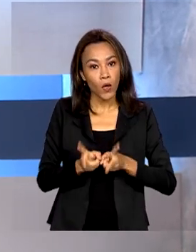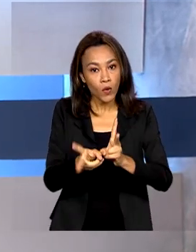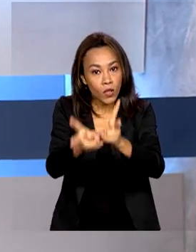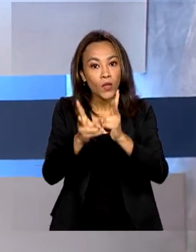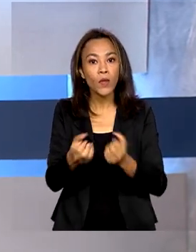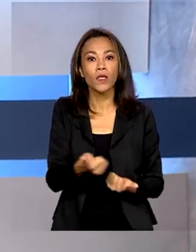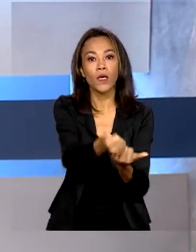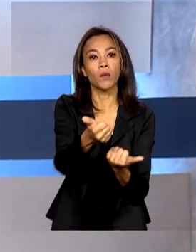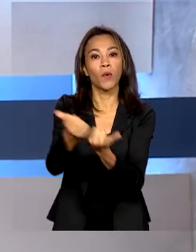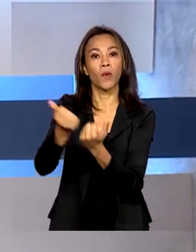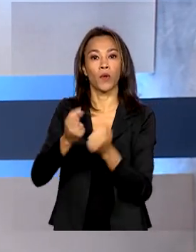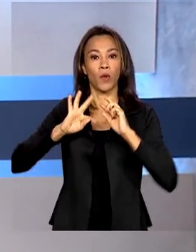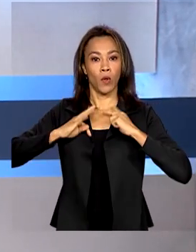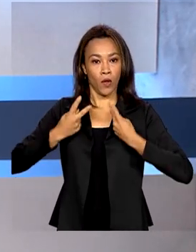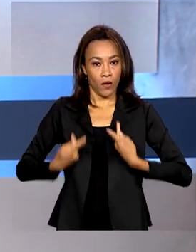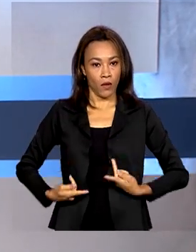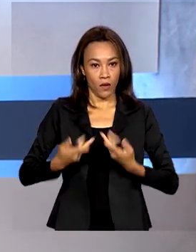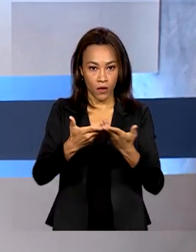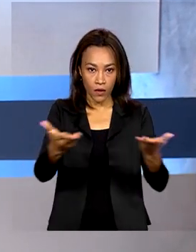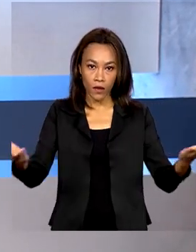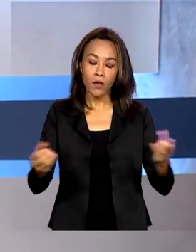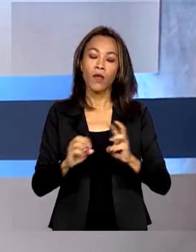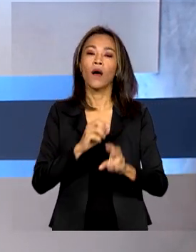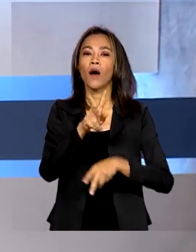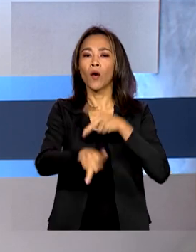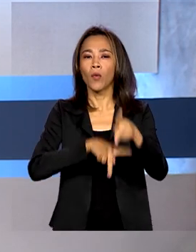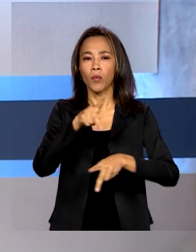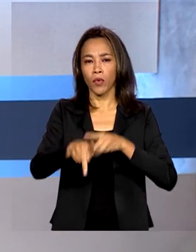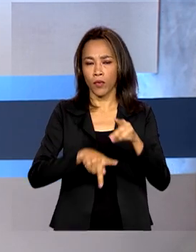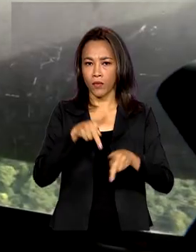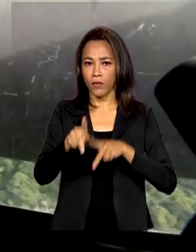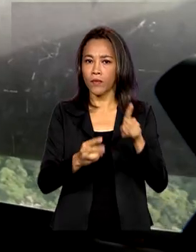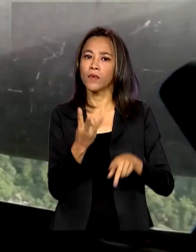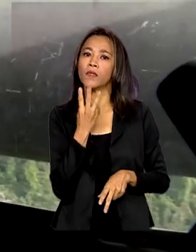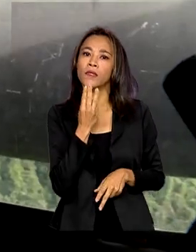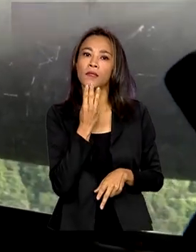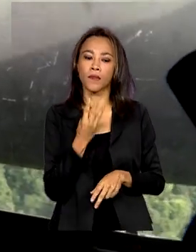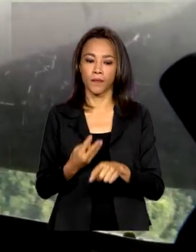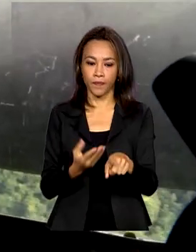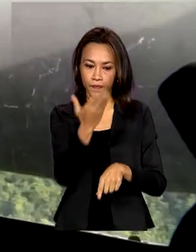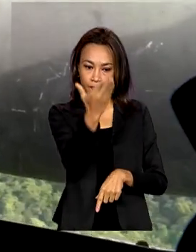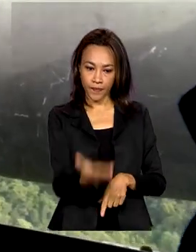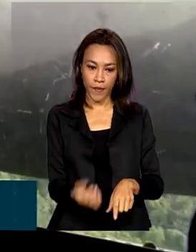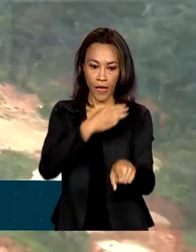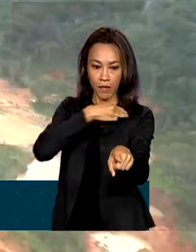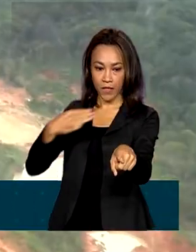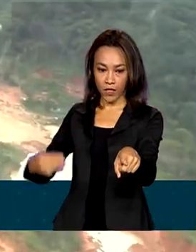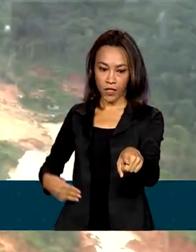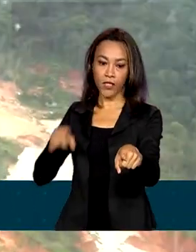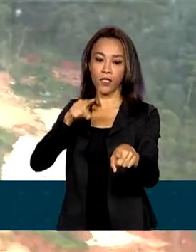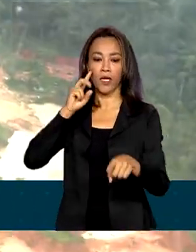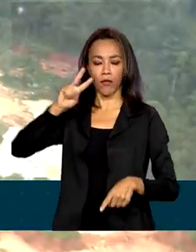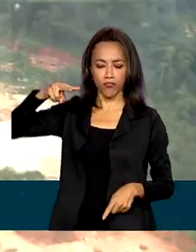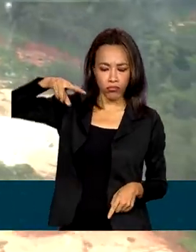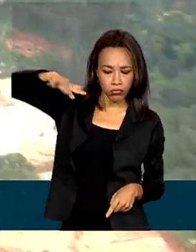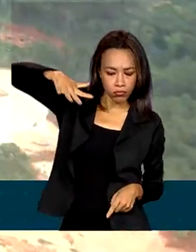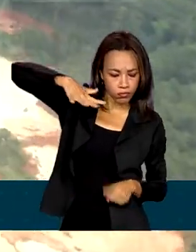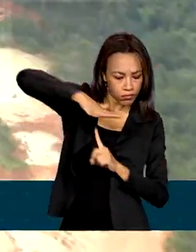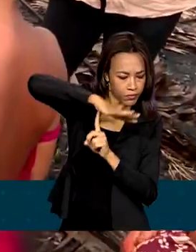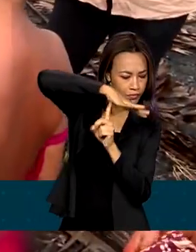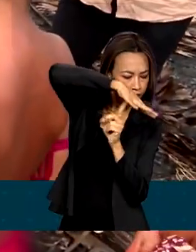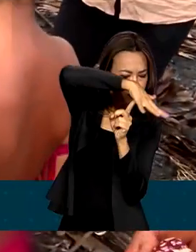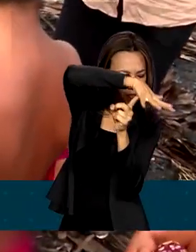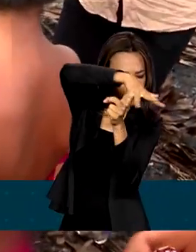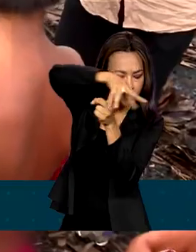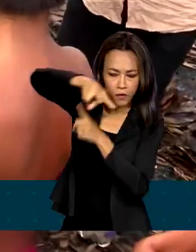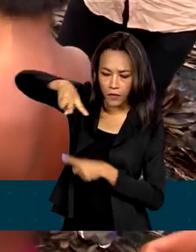Yanomami, que recebeu a visita da ministra Sônia Guajajara. A ministra sobrevoou áreas de garimpos ilegais, acompanhou